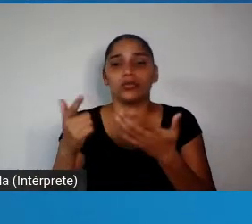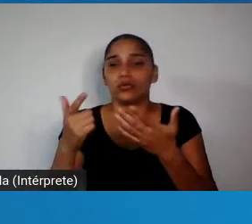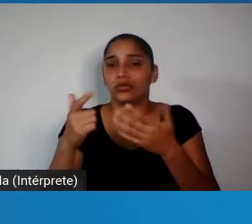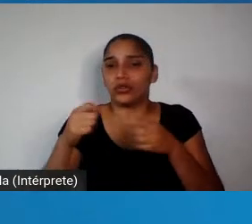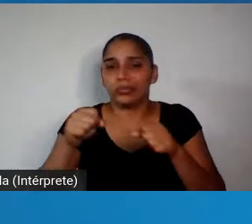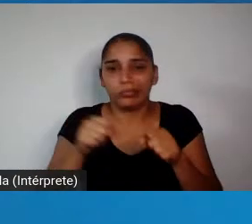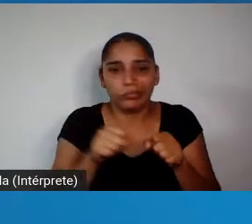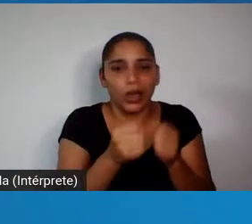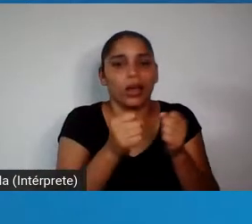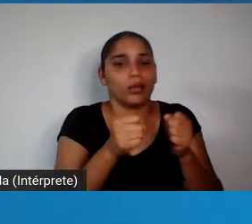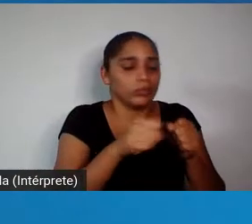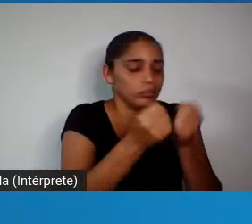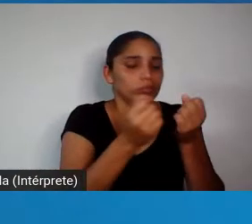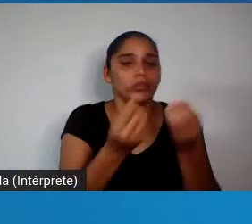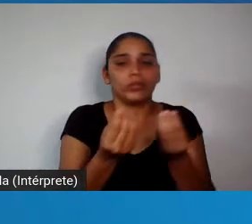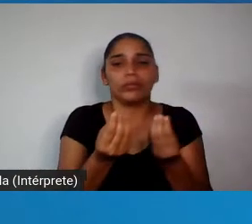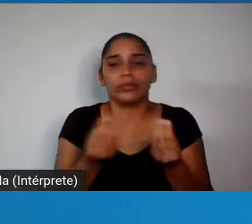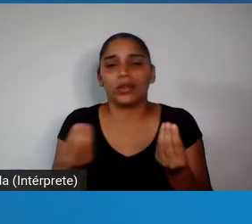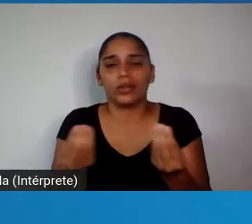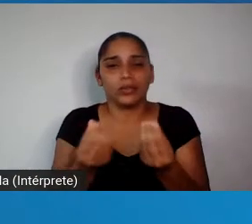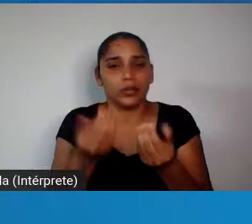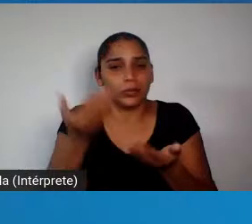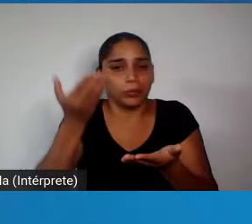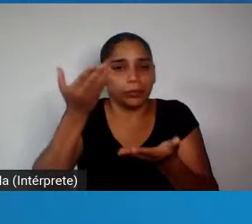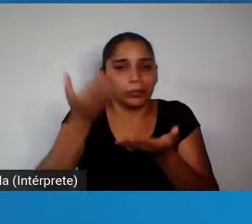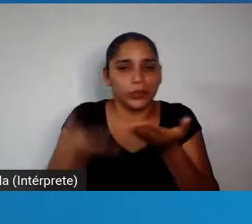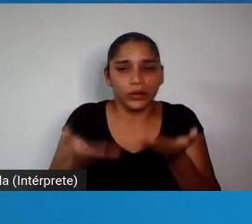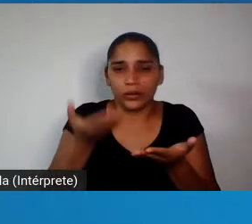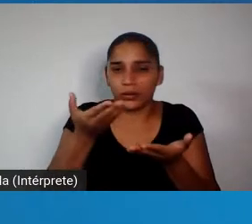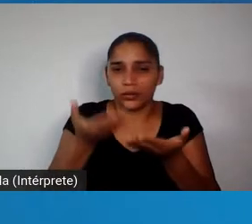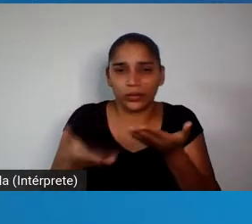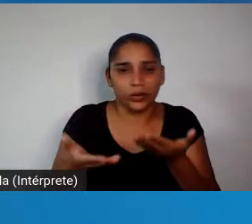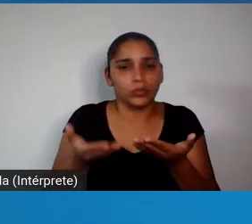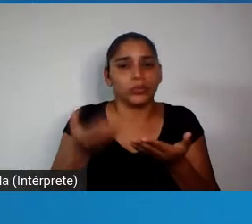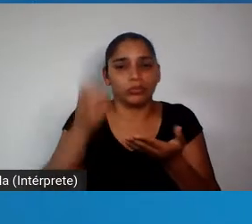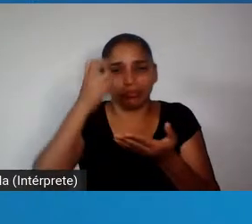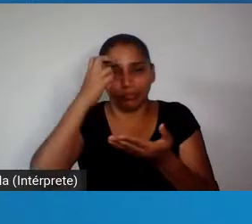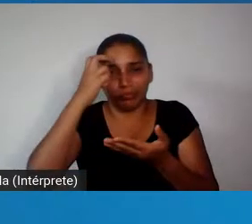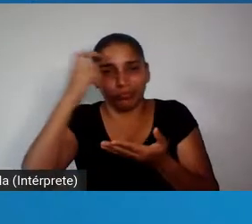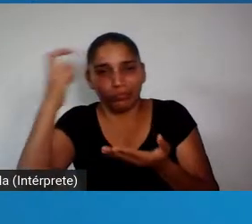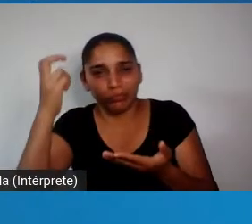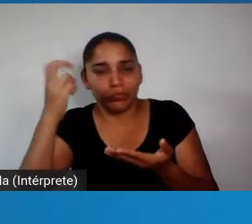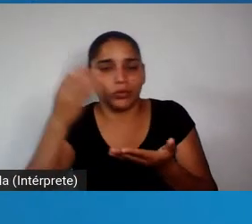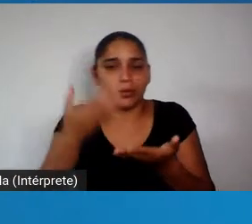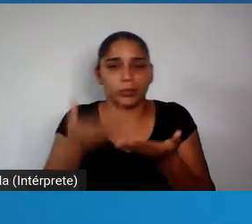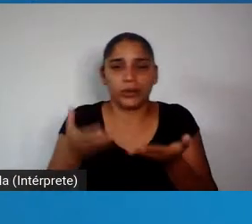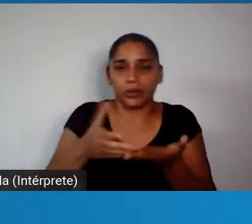de fragilização. Perdemos a coordenação nacional, perdemos a inteligência epidemiológica,